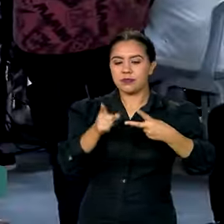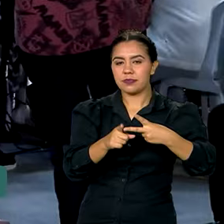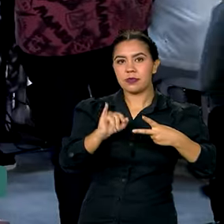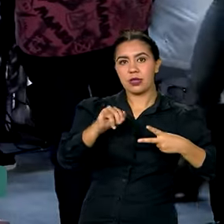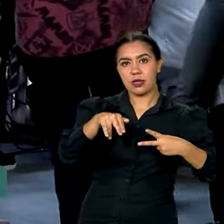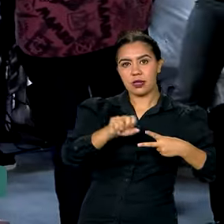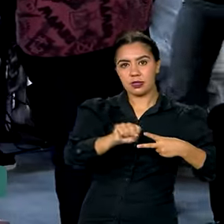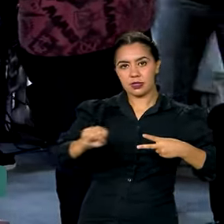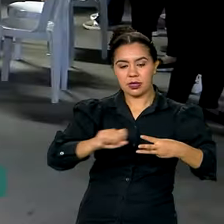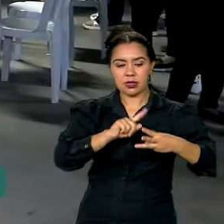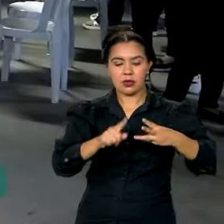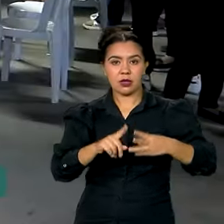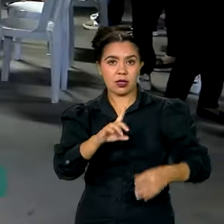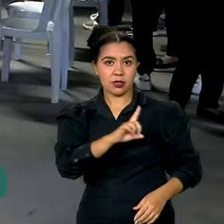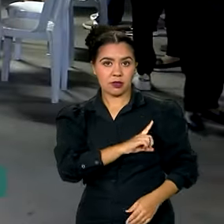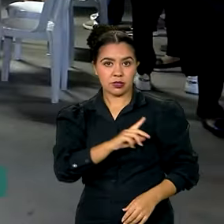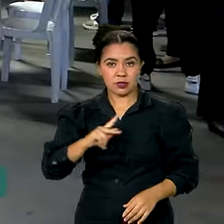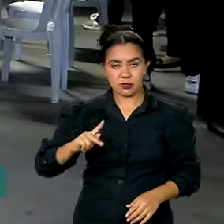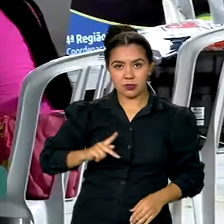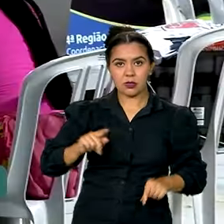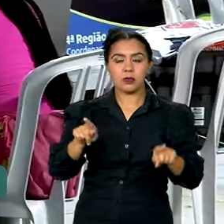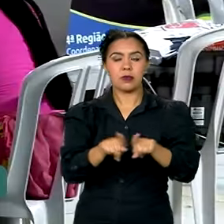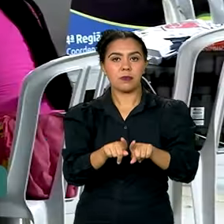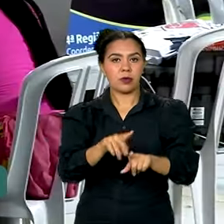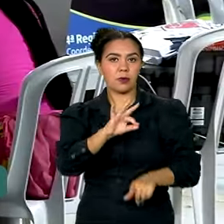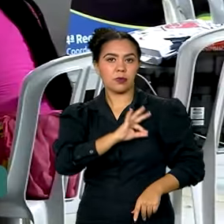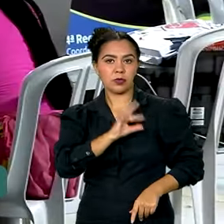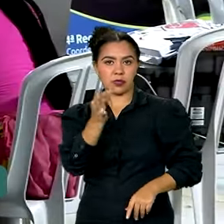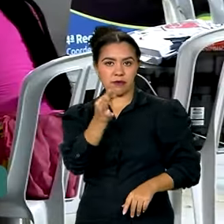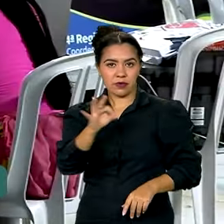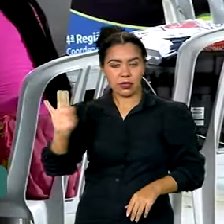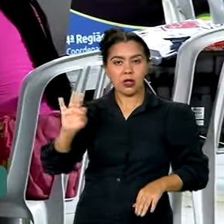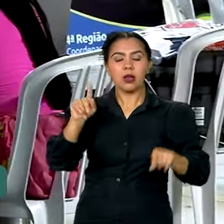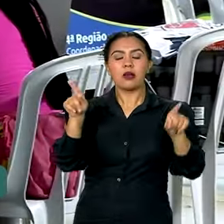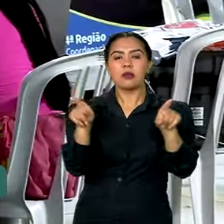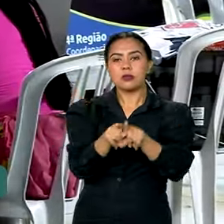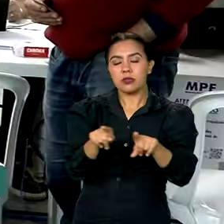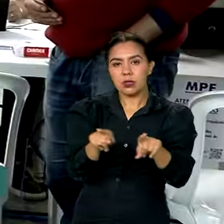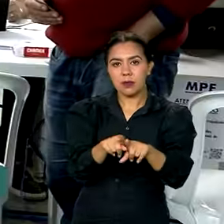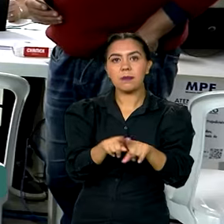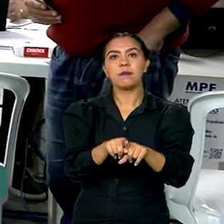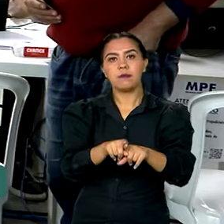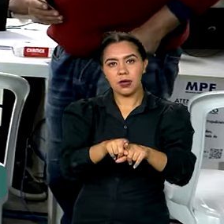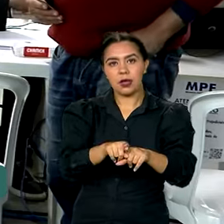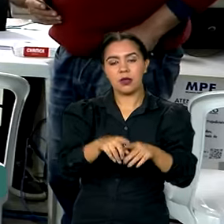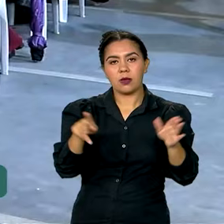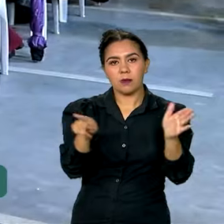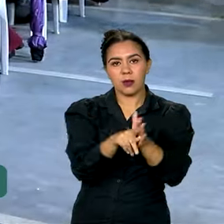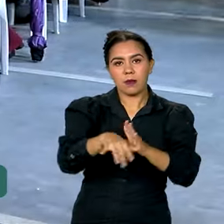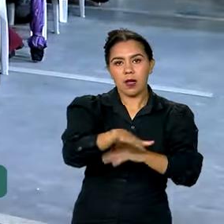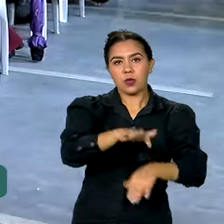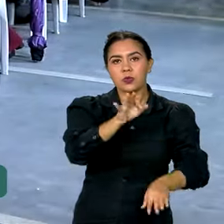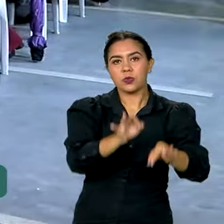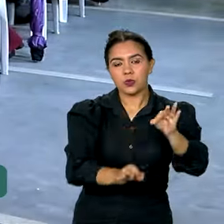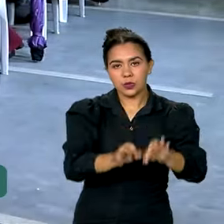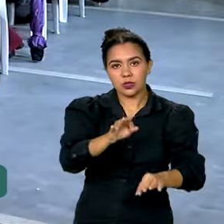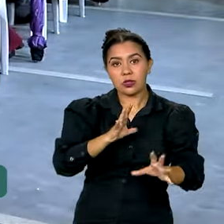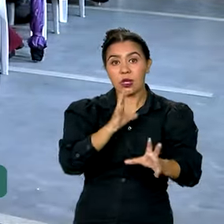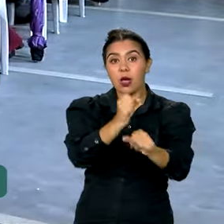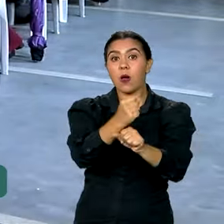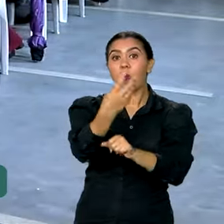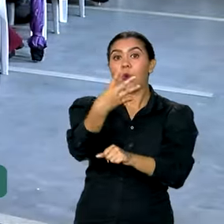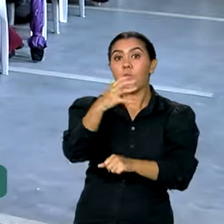Defensorias Públicas, da Polícia Federal e de órgãos do Estado, do Município e do Judiciário. São 40